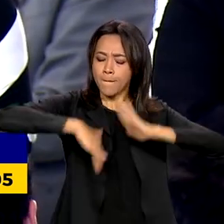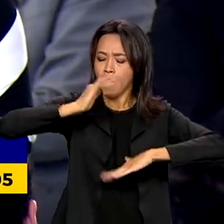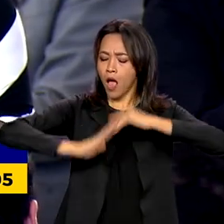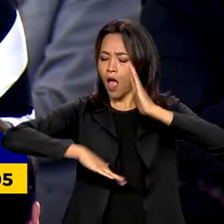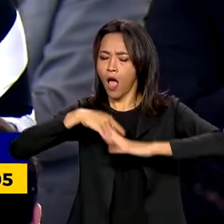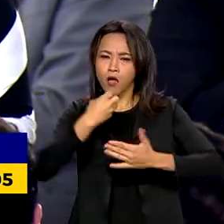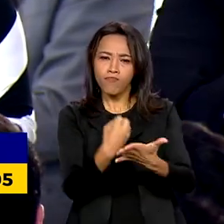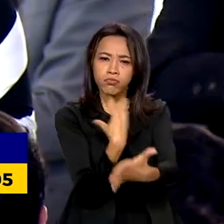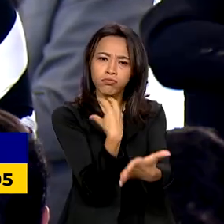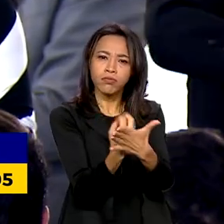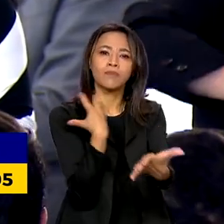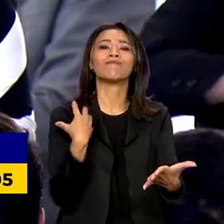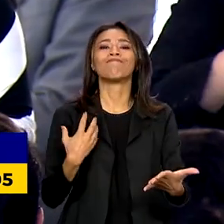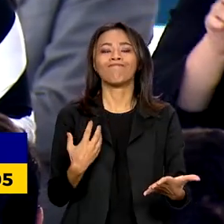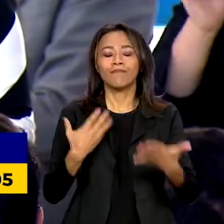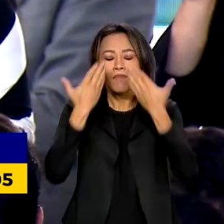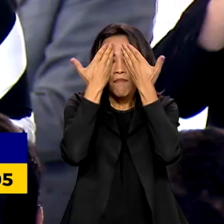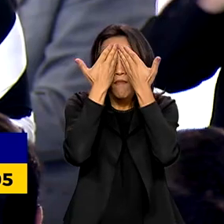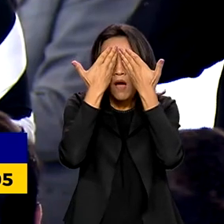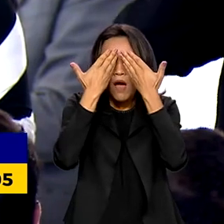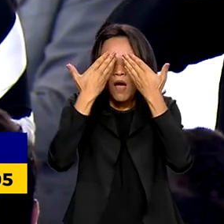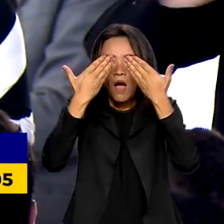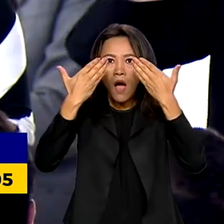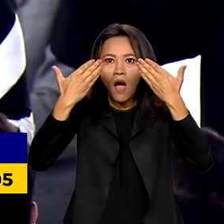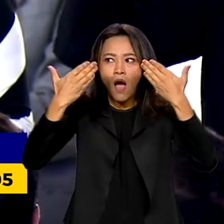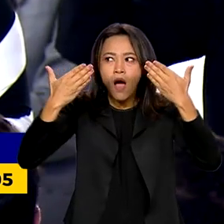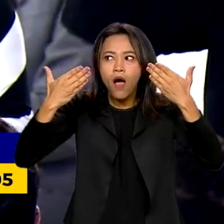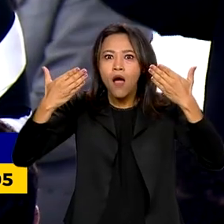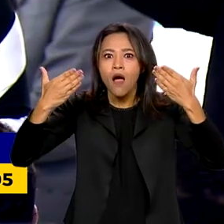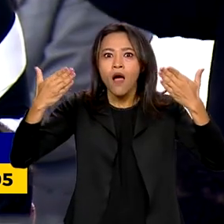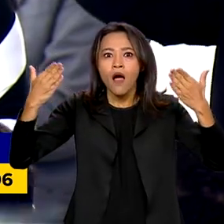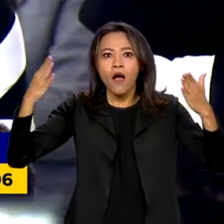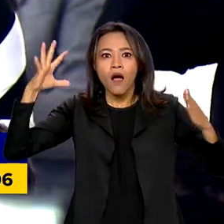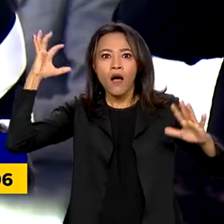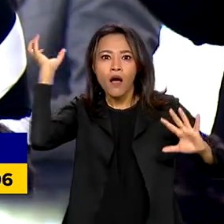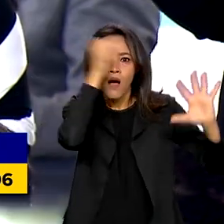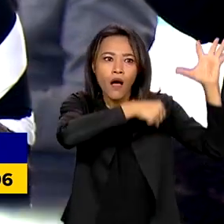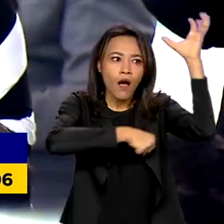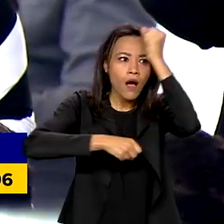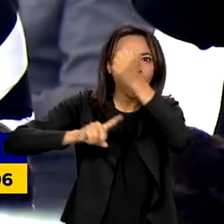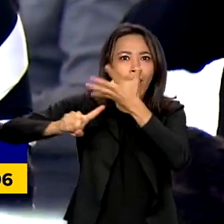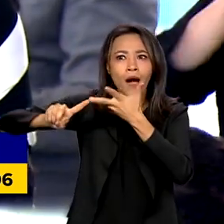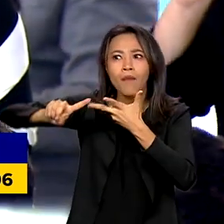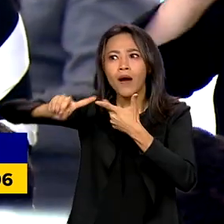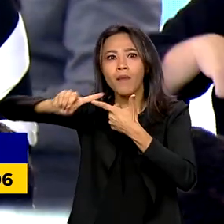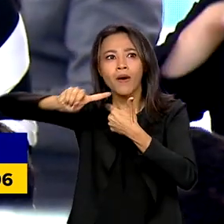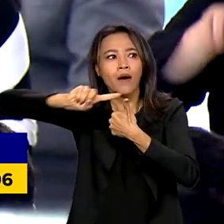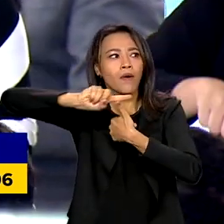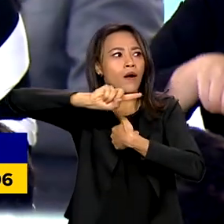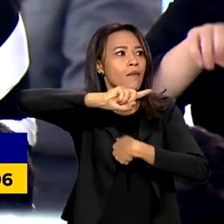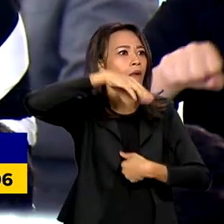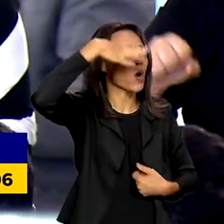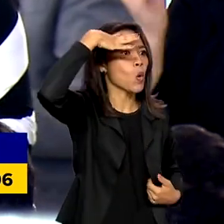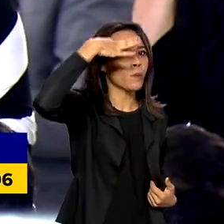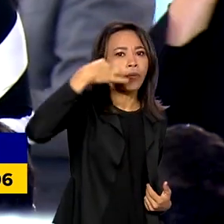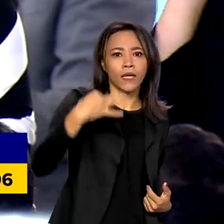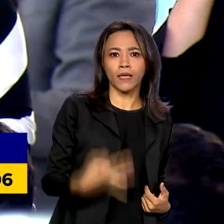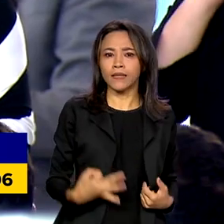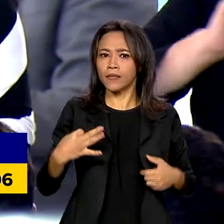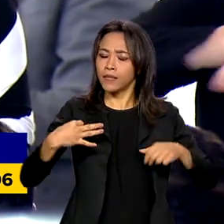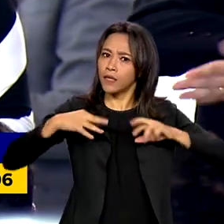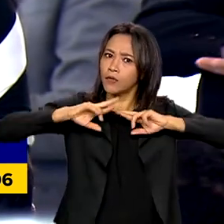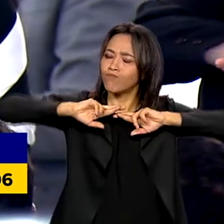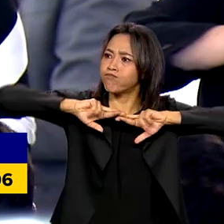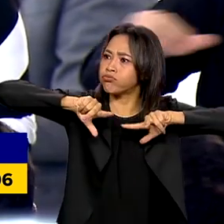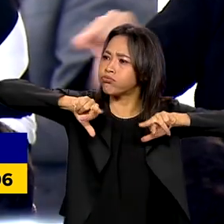não apenas expandem seus horizontes intelectuais, permitindo-lhes acessar e compreender uma ampla gama de